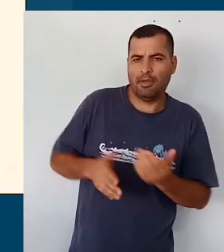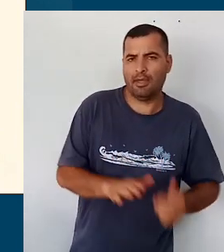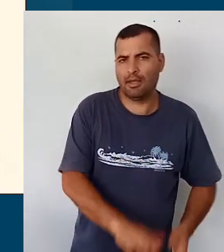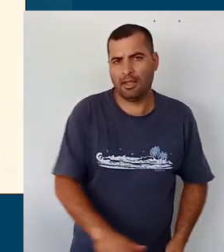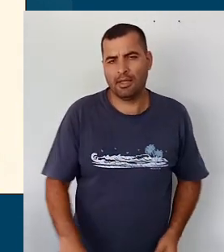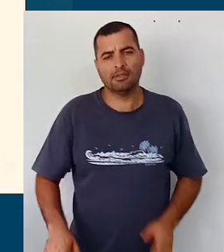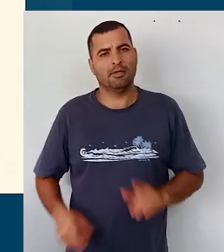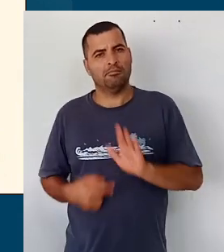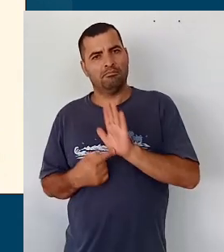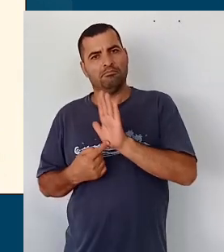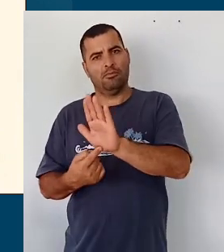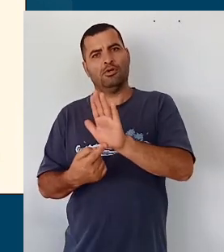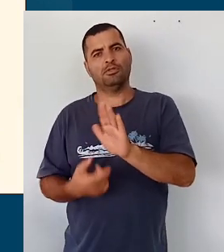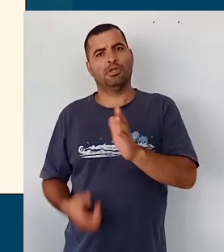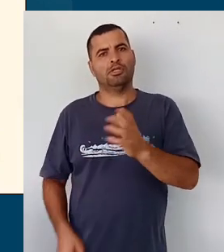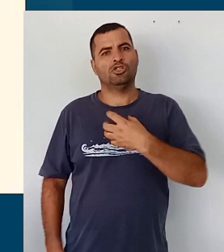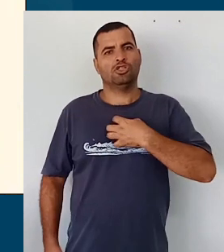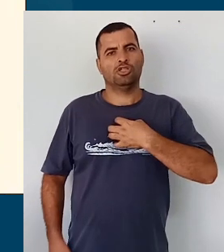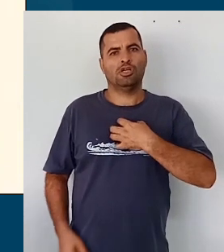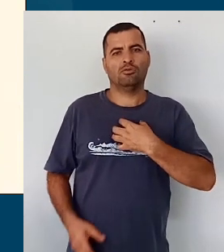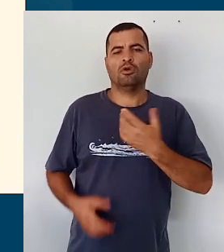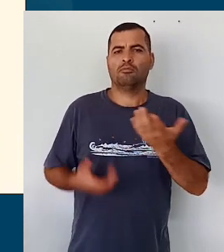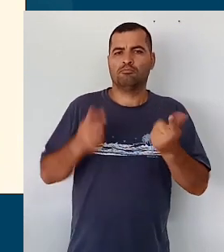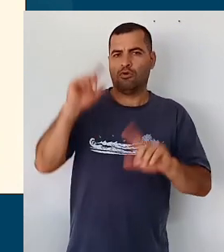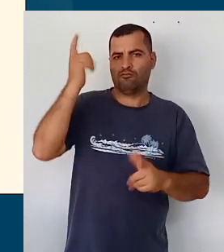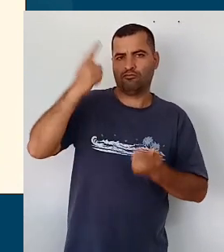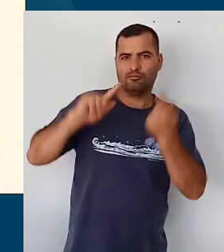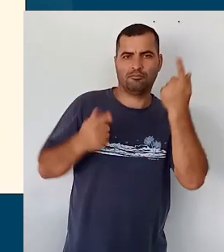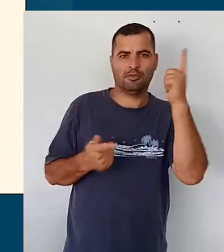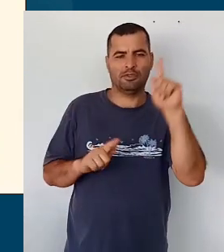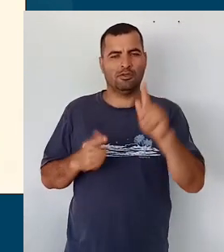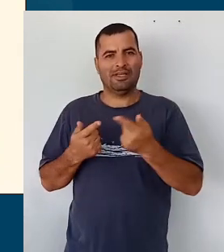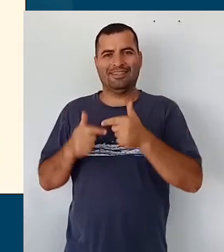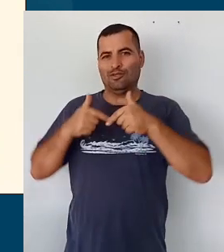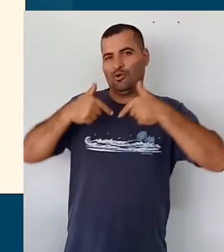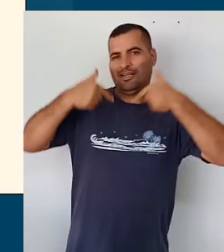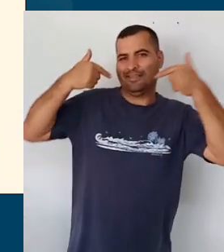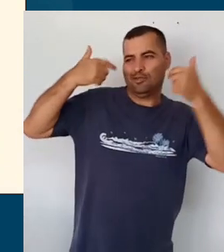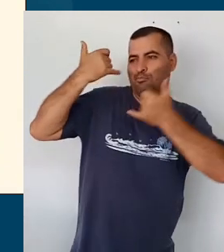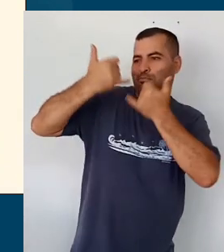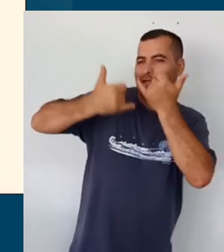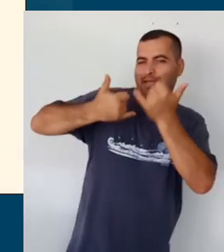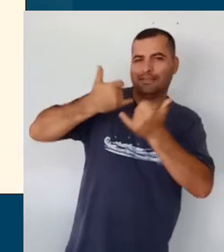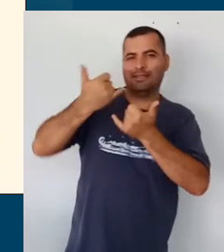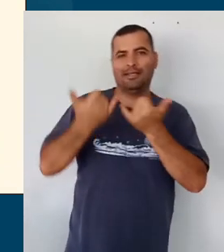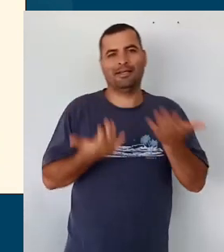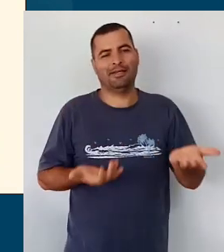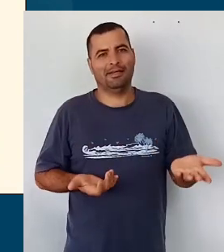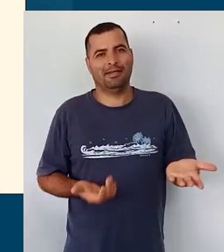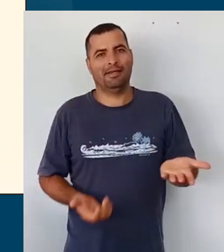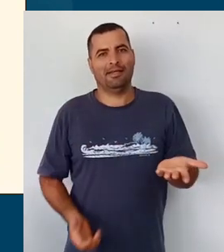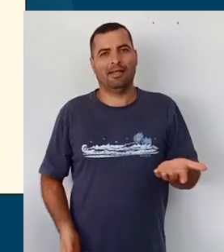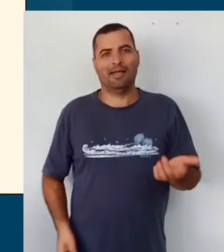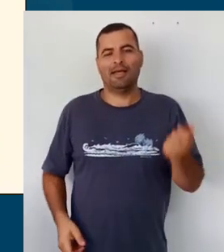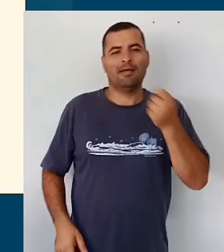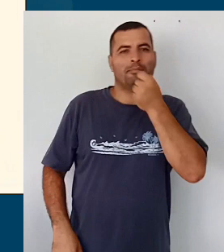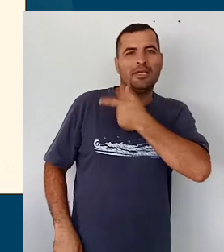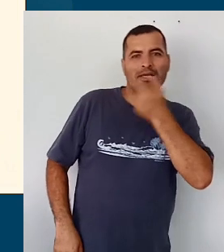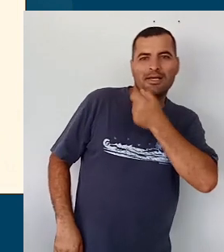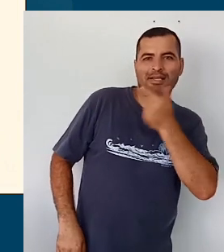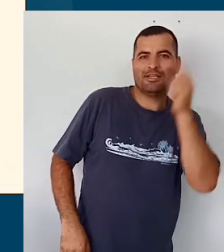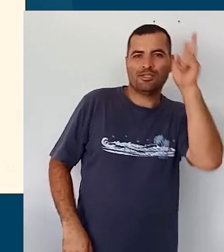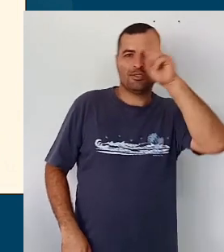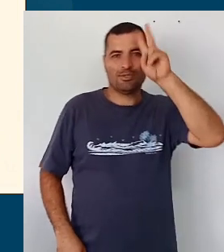se expressam por meio dos movimentos, dos gestos, dos sorrisos, das brincadeiras, da contação de